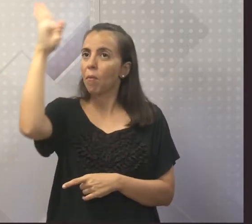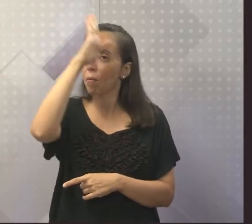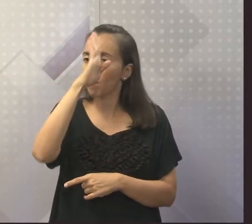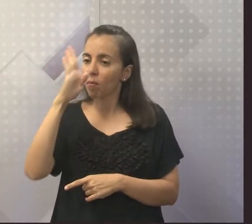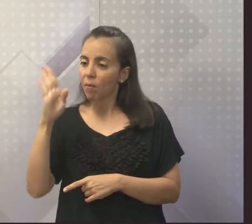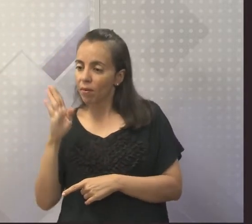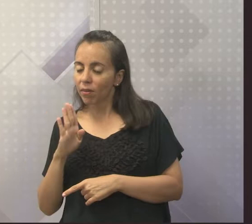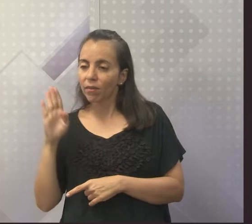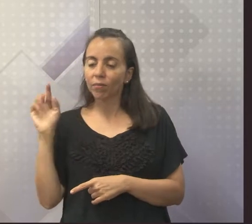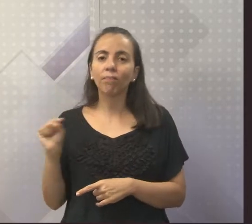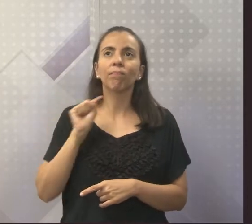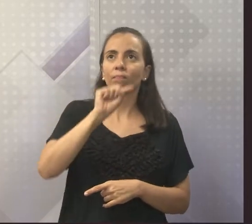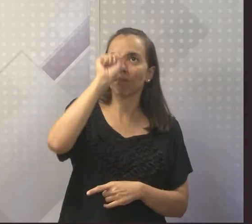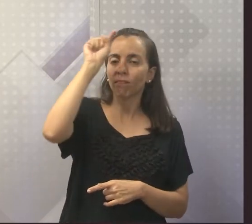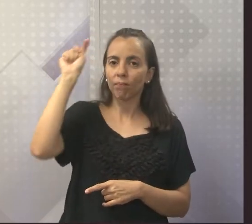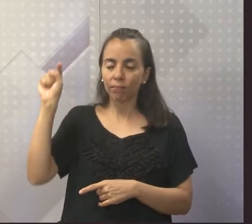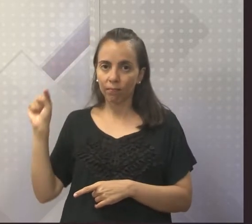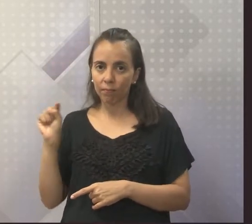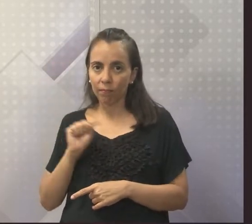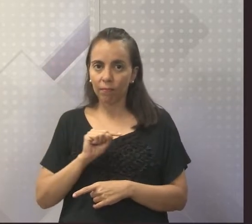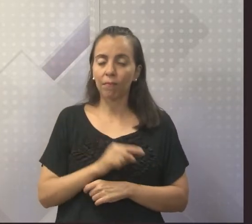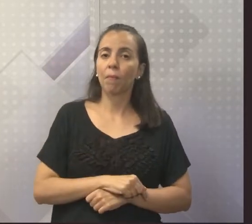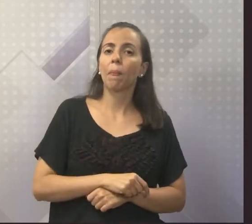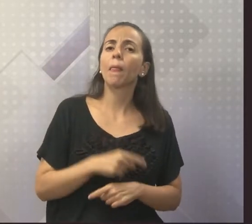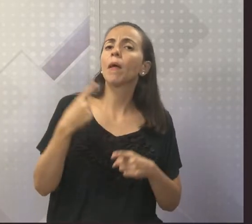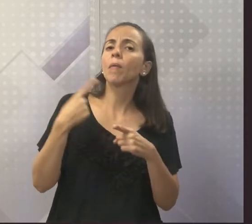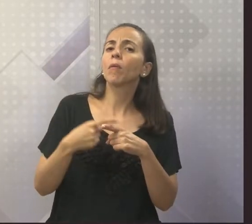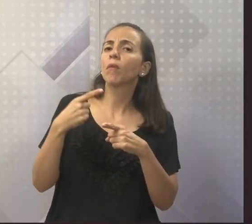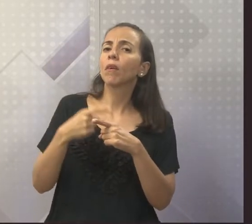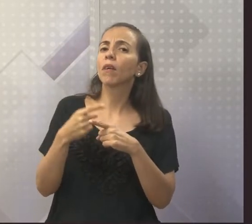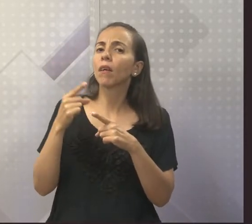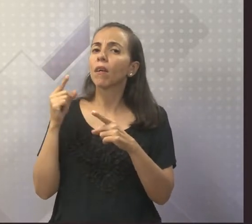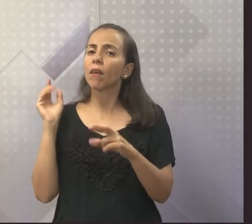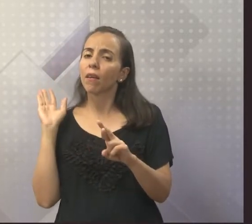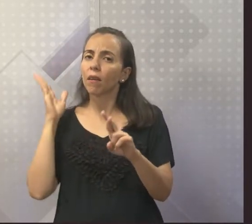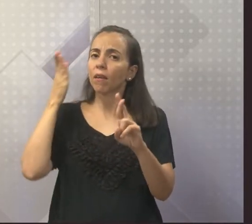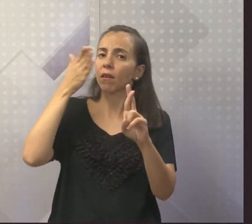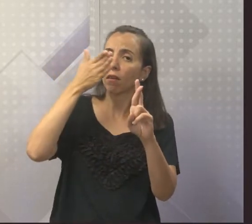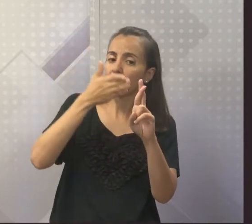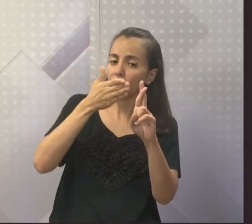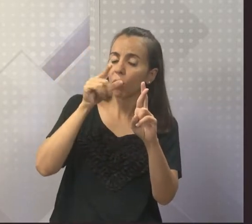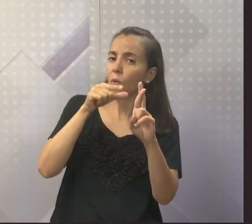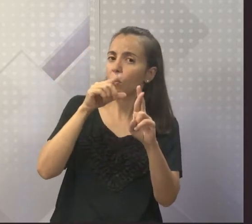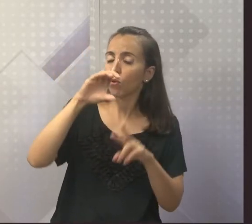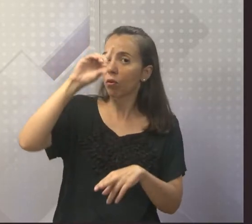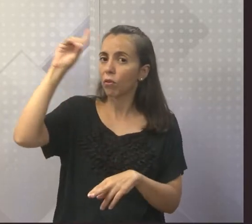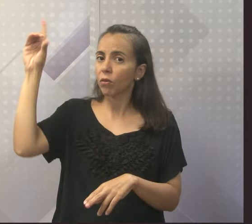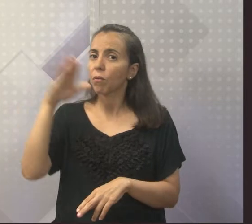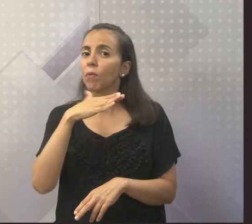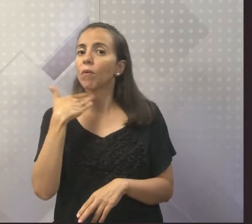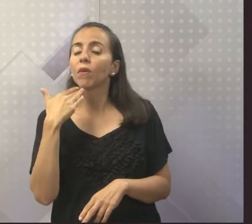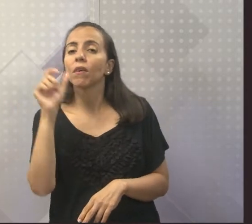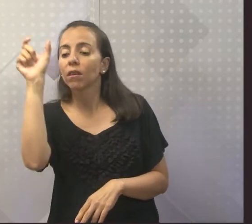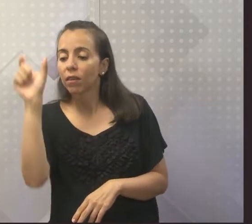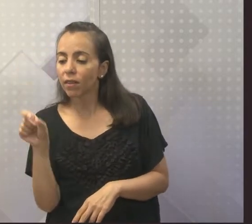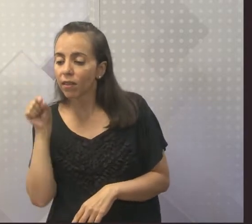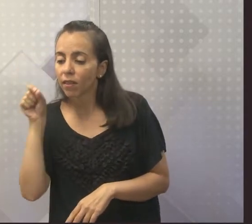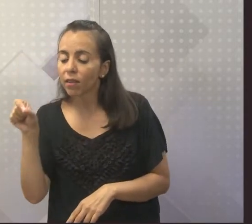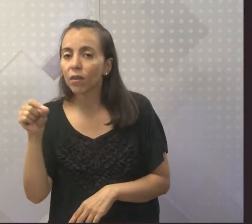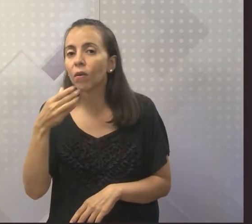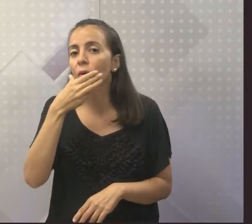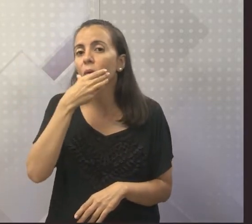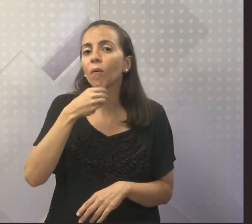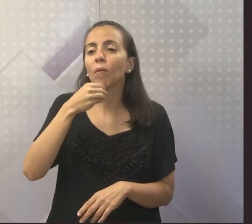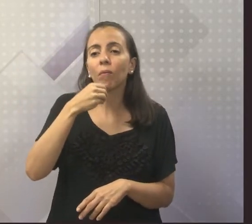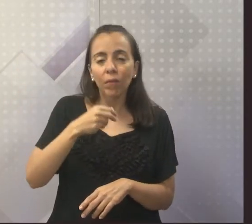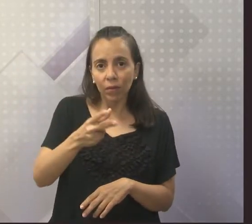território nacional. A data faz referência ao dia da morte de Zumbi dos Palmares.